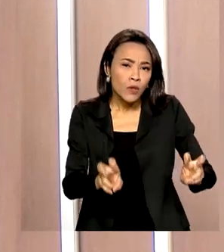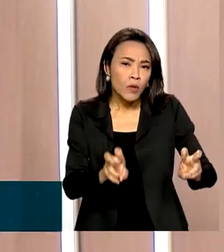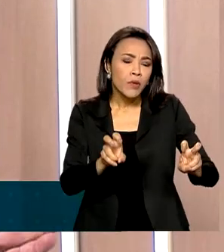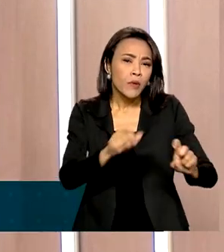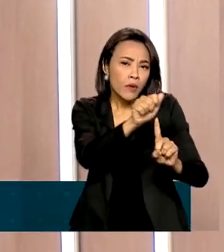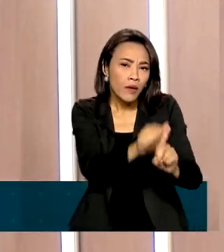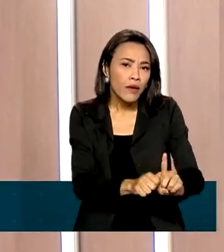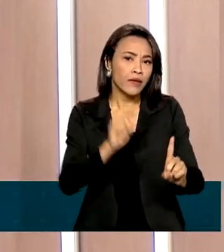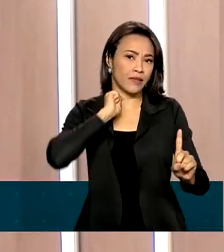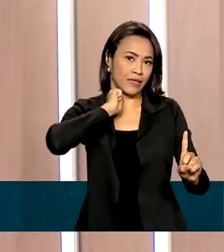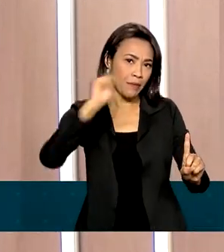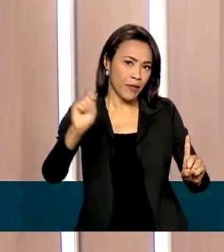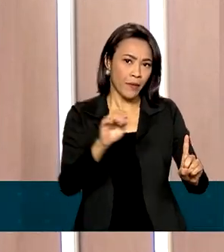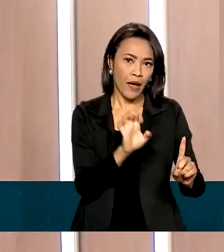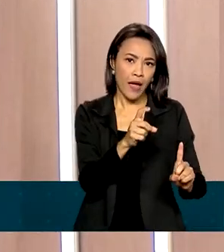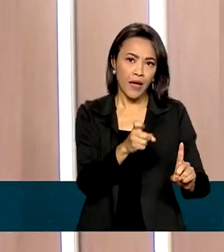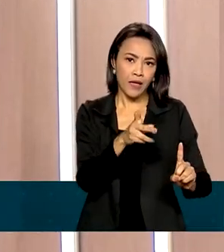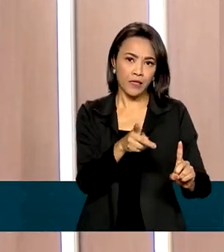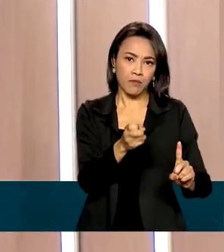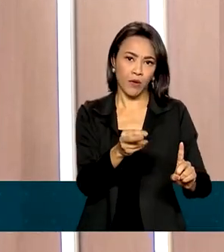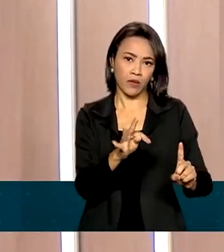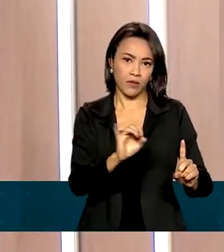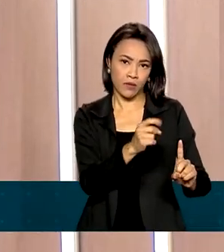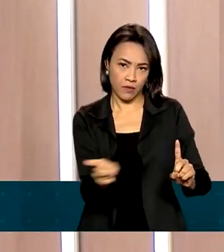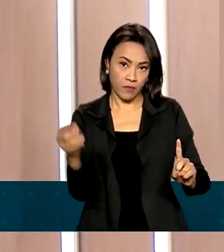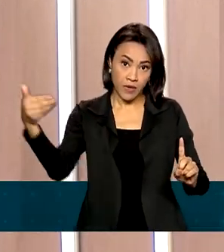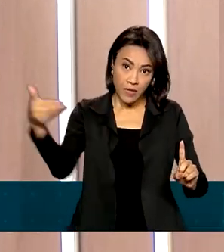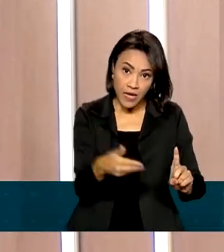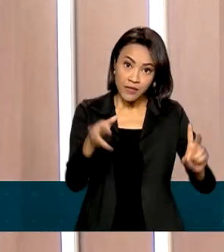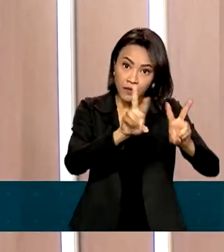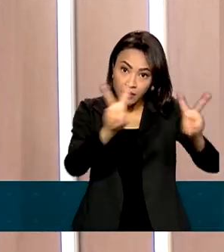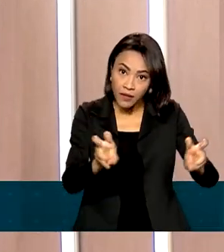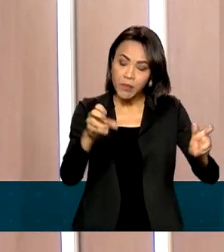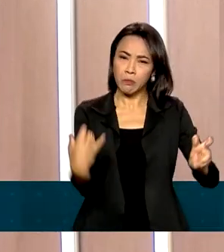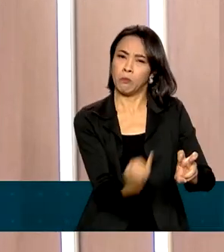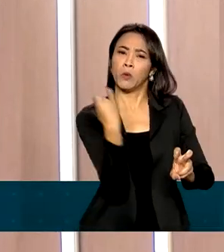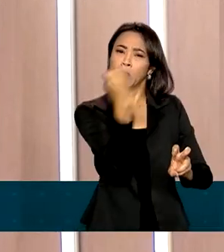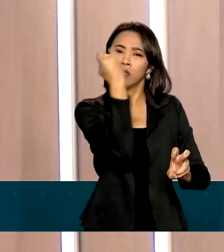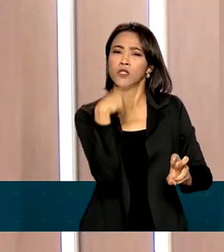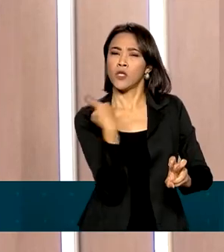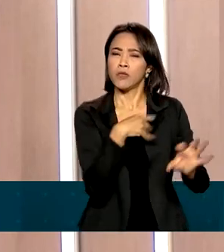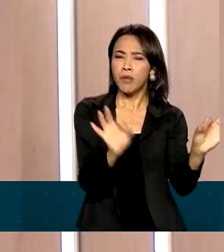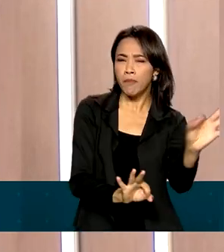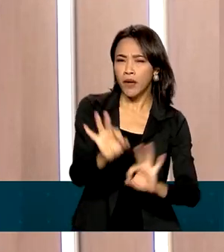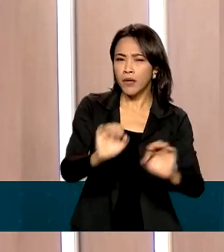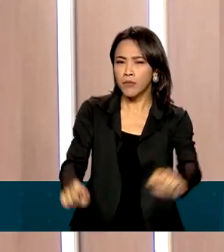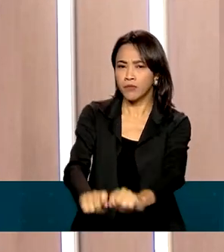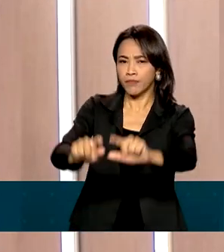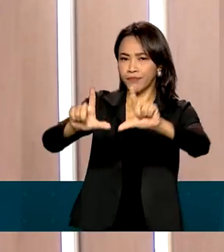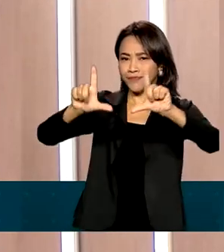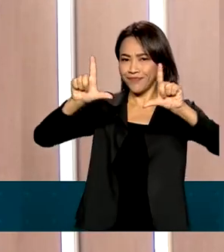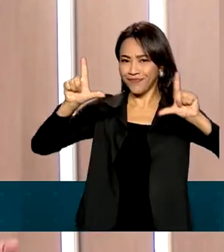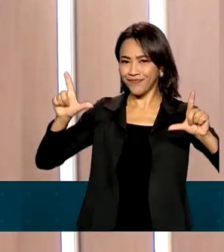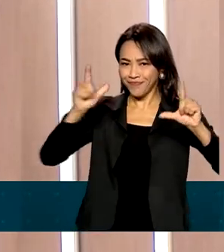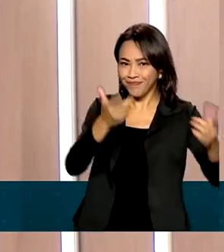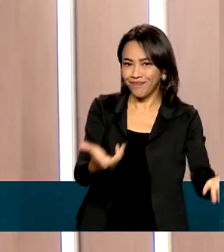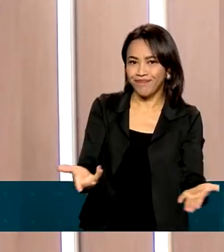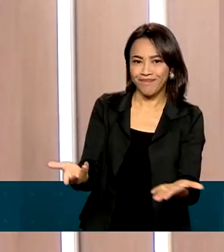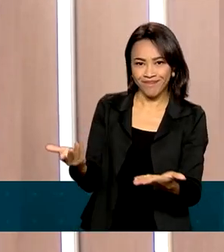abril, agora passado, de 2022. E para tratar desse tema tão importante, nós preparamos uma arte para você, telespectador,